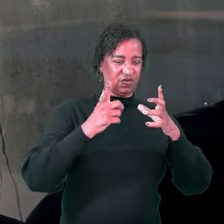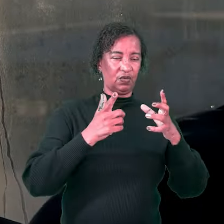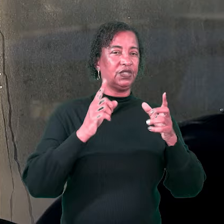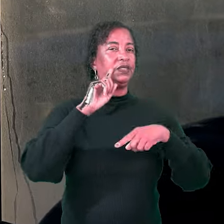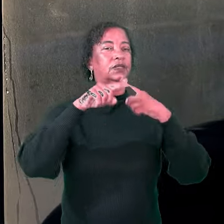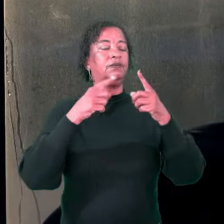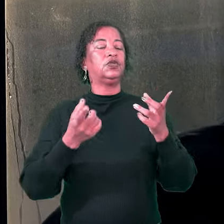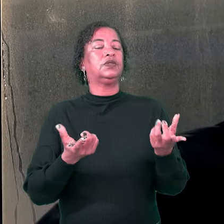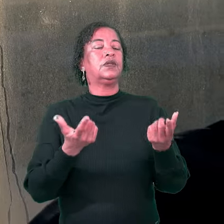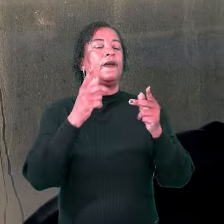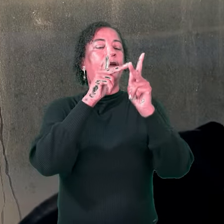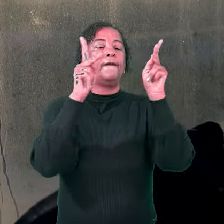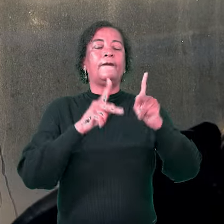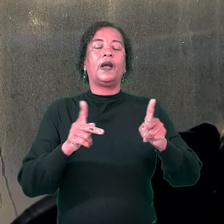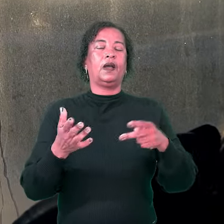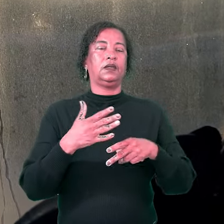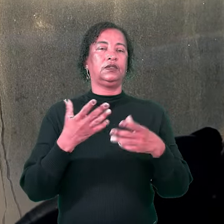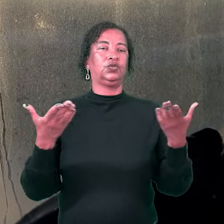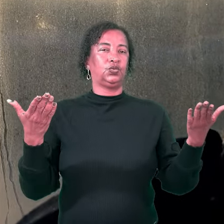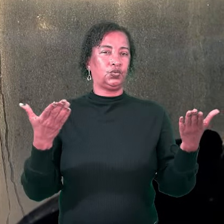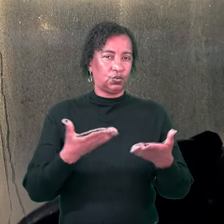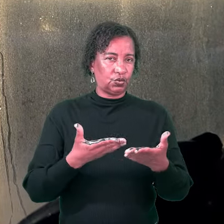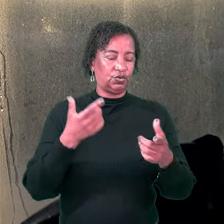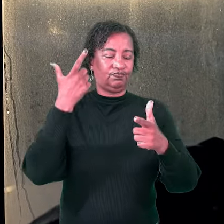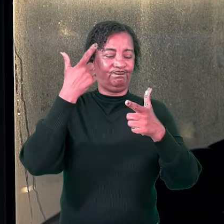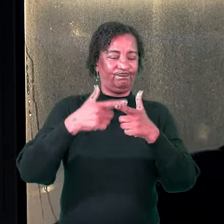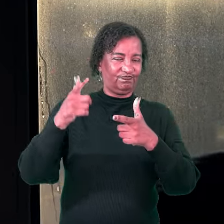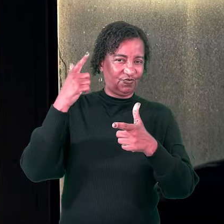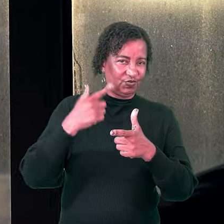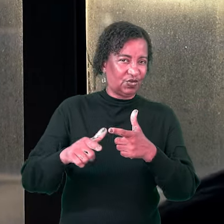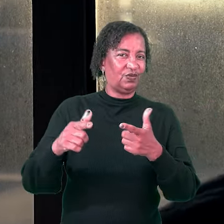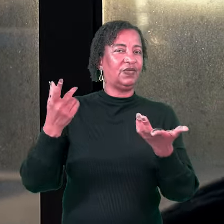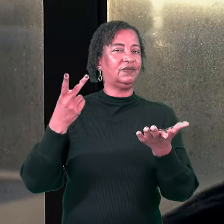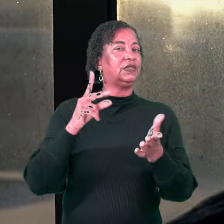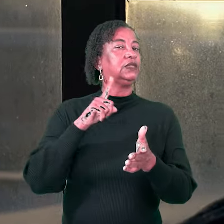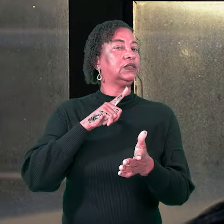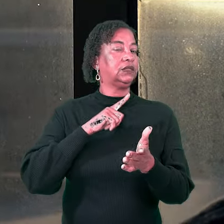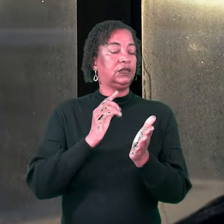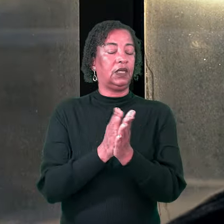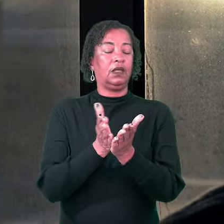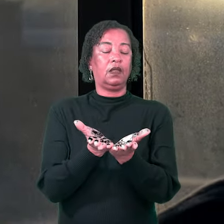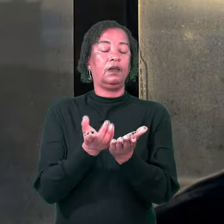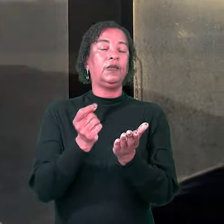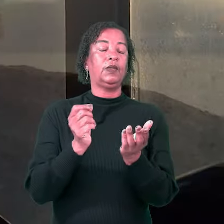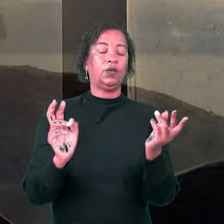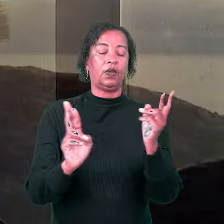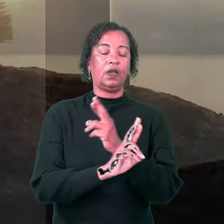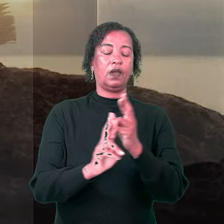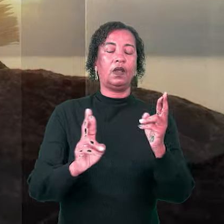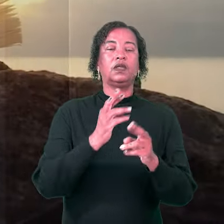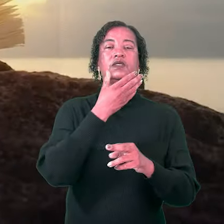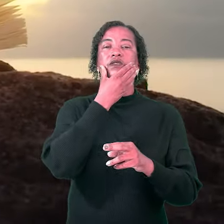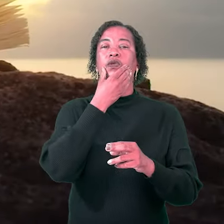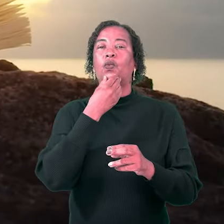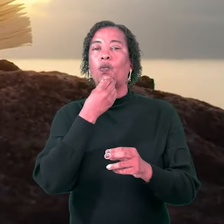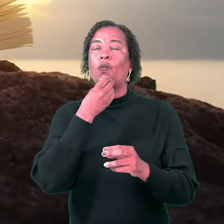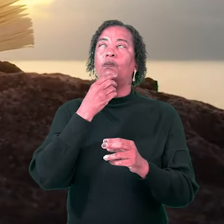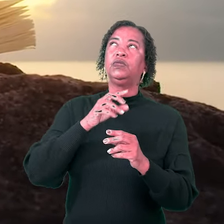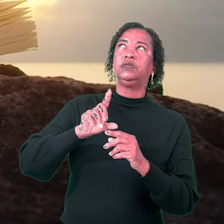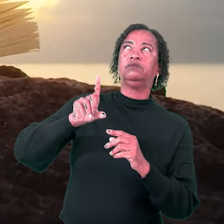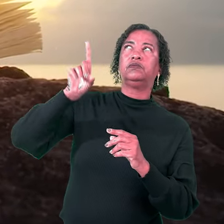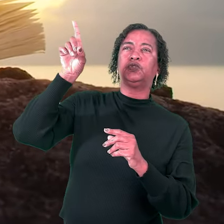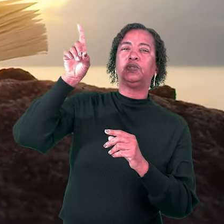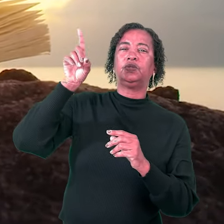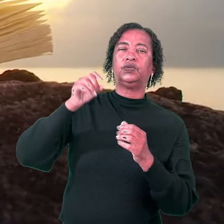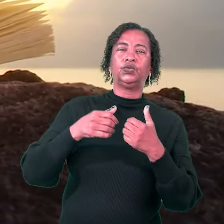mundo de hoje é a alienação. Um dos problemas tratados na Bíblia é a alienação do homem com relação a Deus.